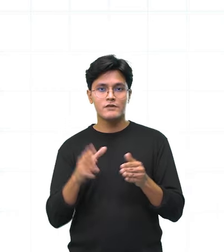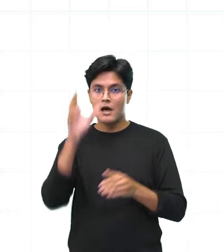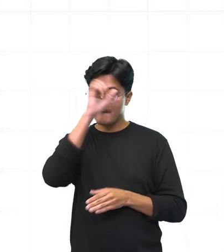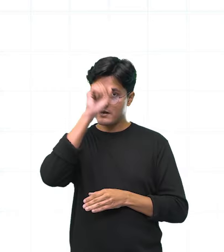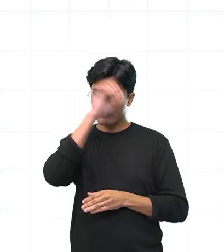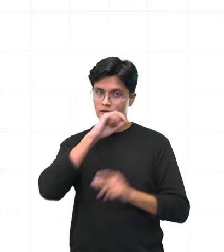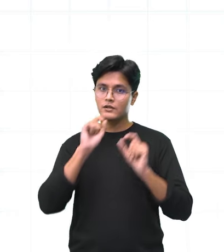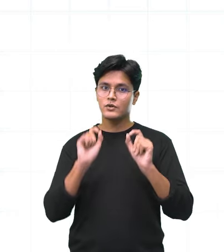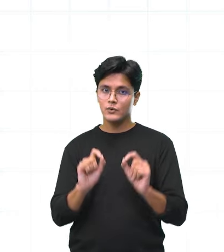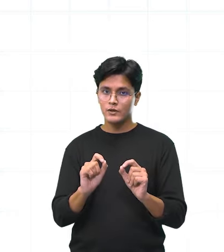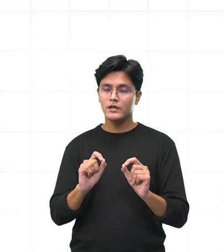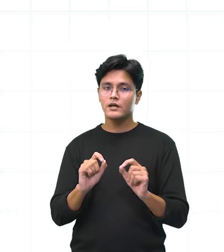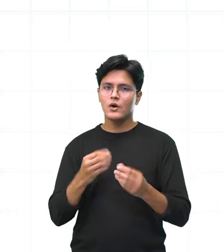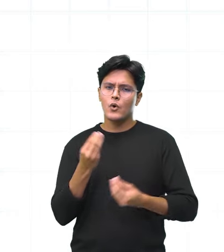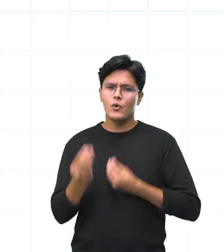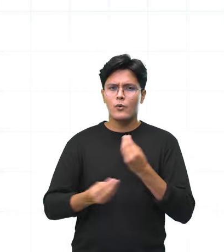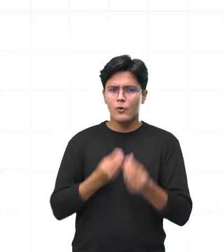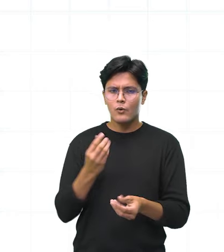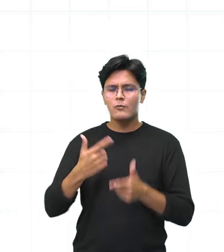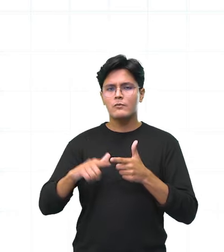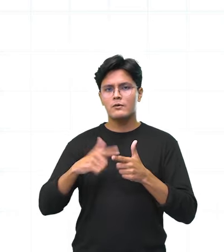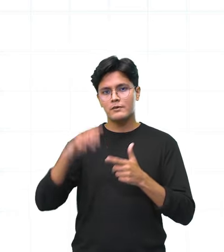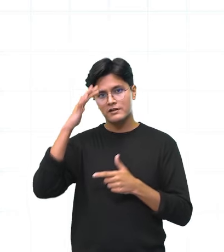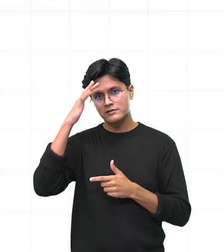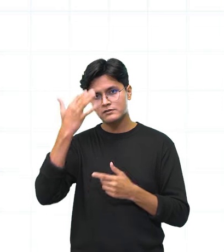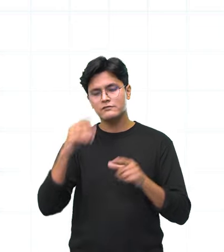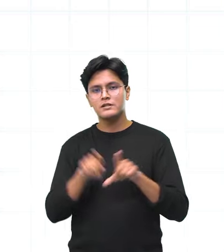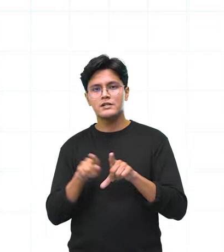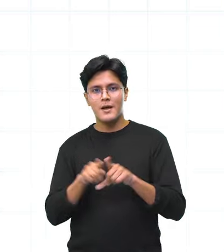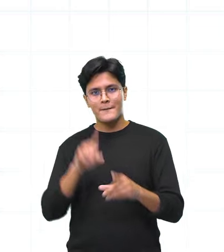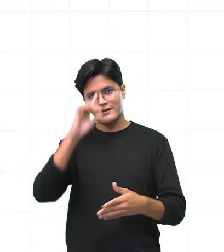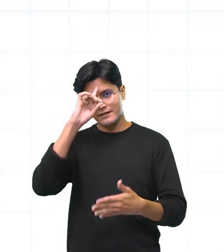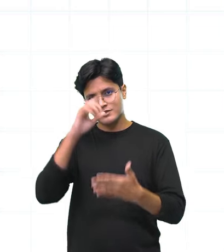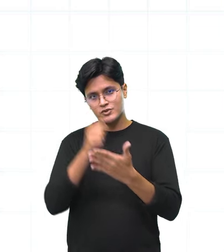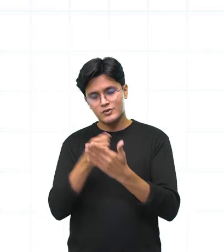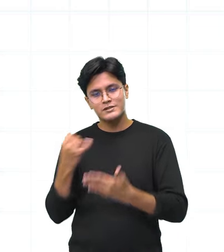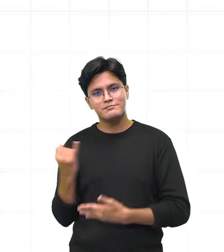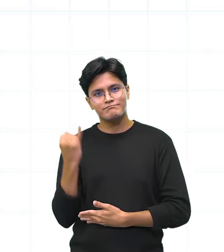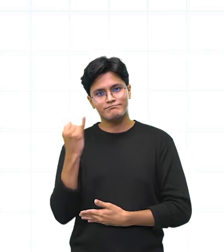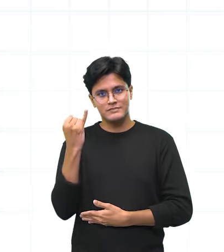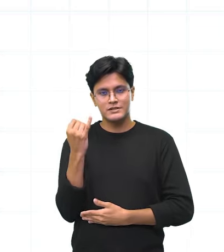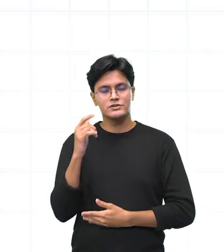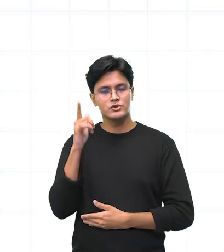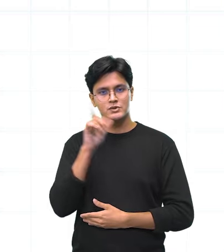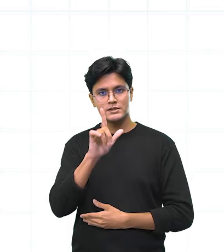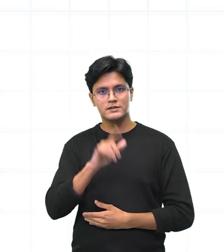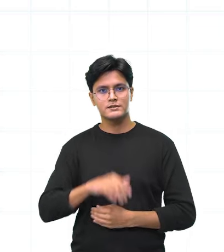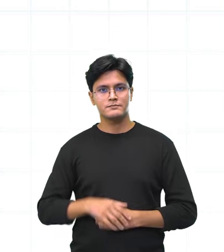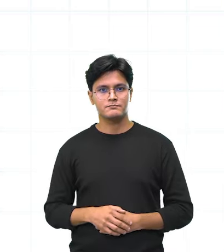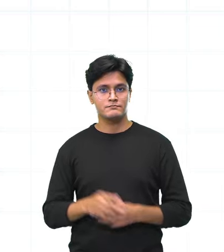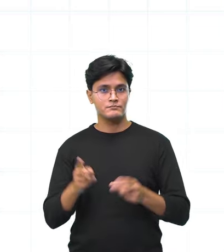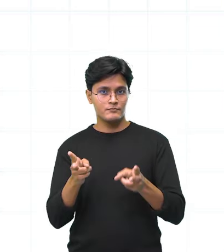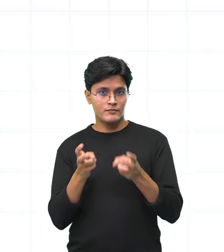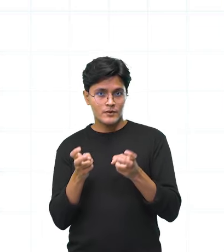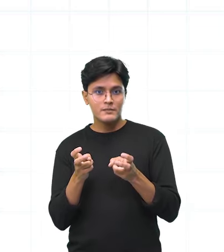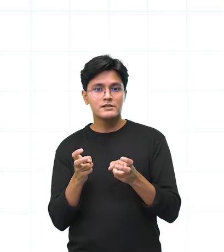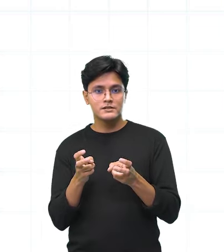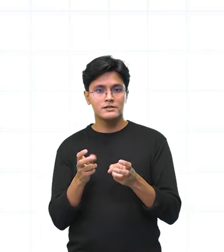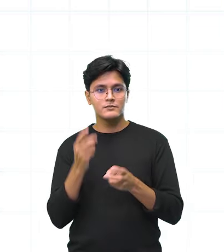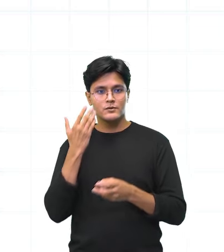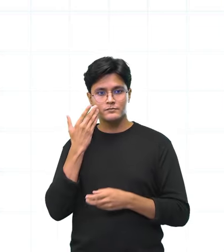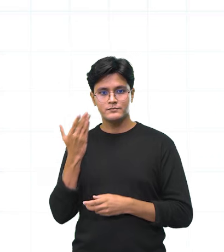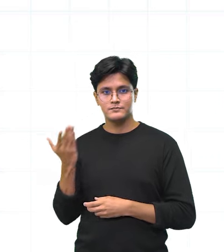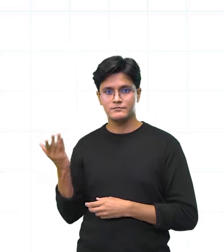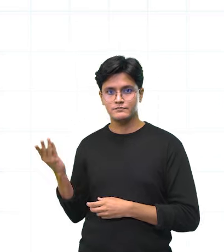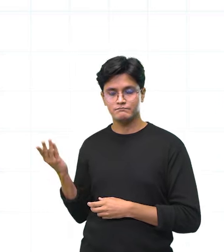a lidar com conflitos e até mesmo a tomar decisões. Então veja o olha só, que ela cita ali